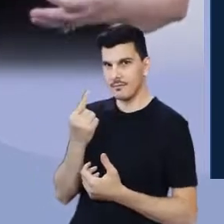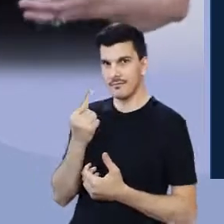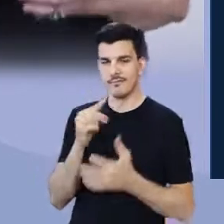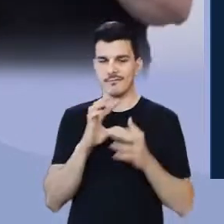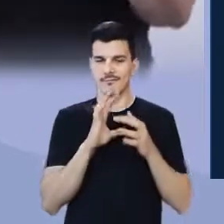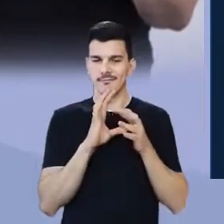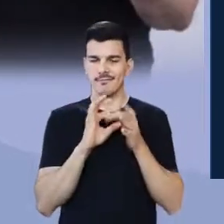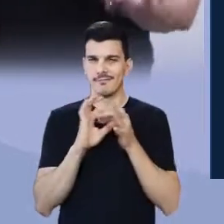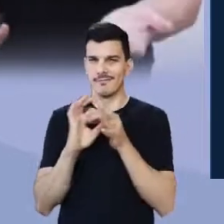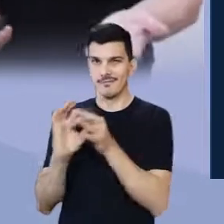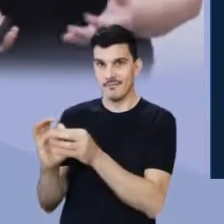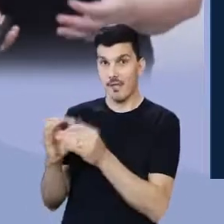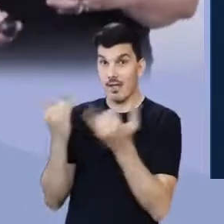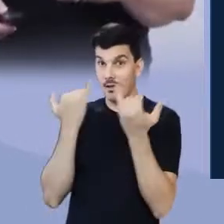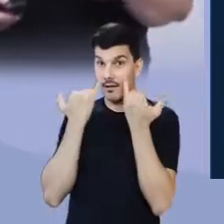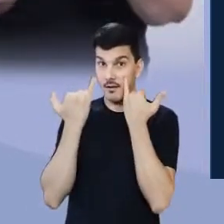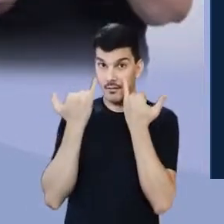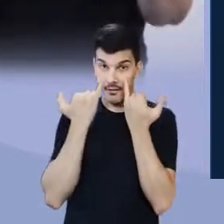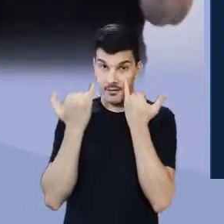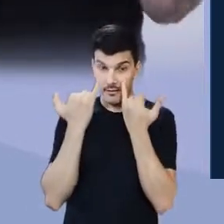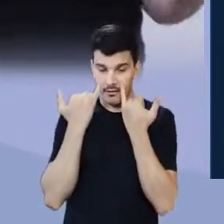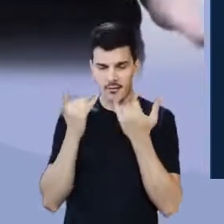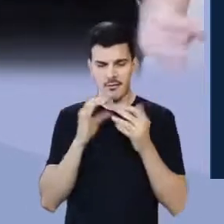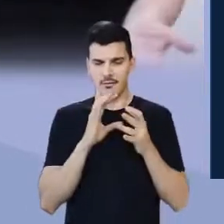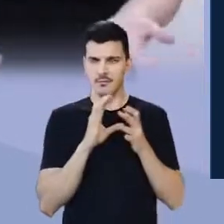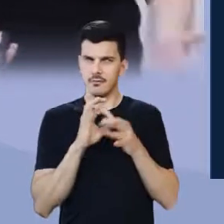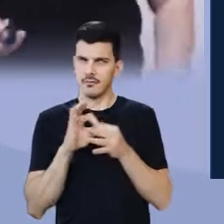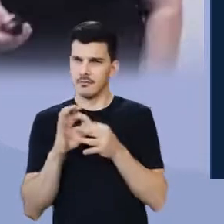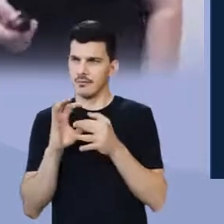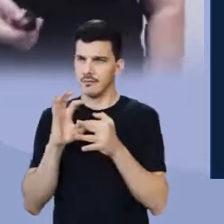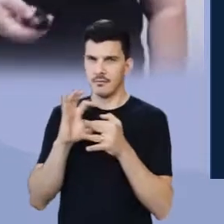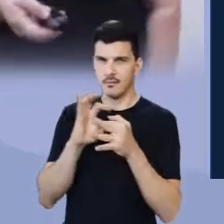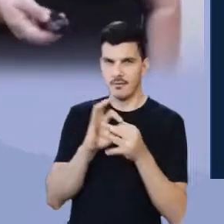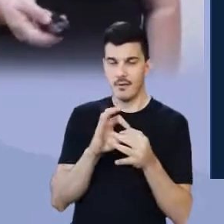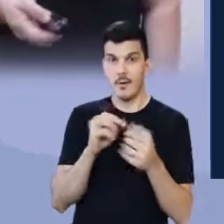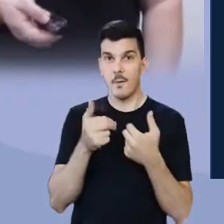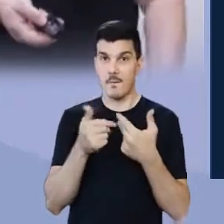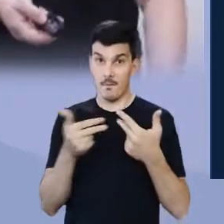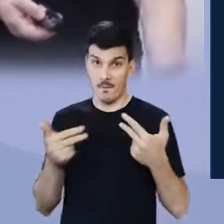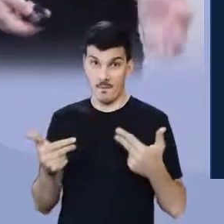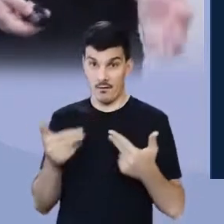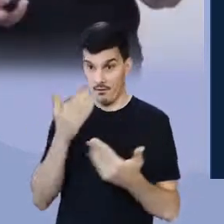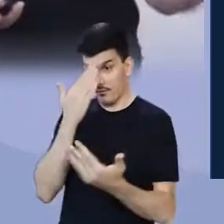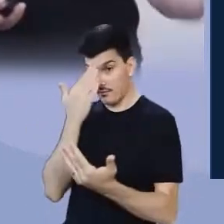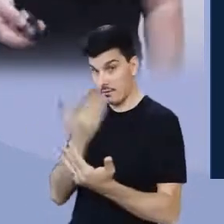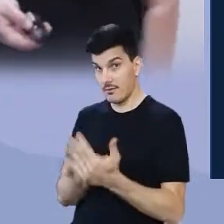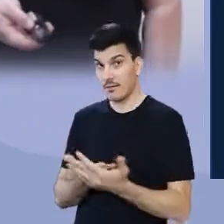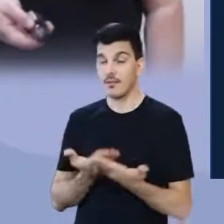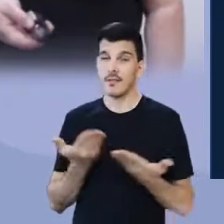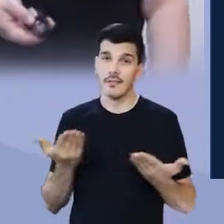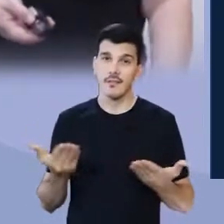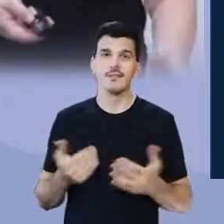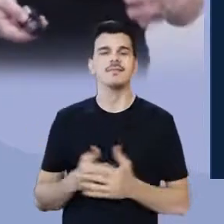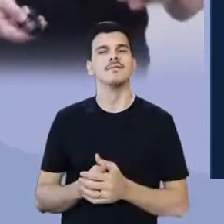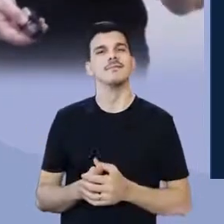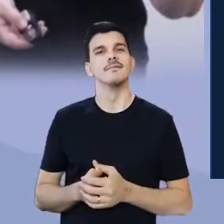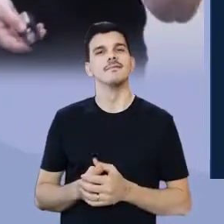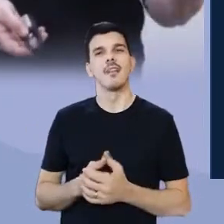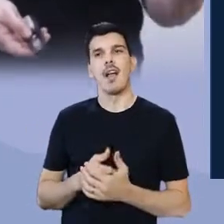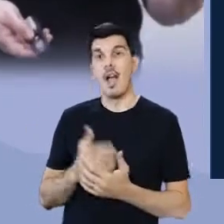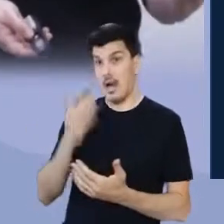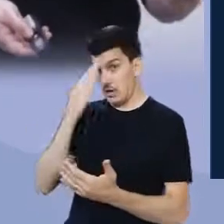essas informações, passam a acreditar nessas coisas, e a partir daí, elas